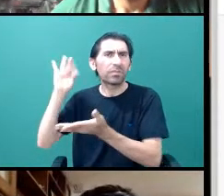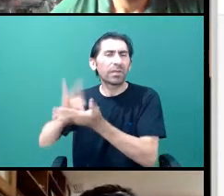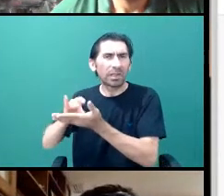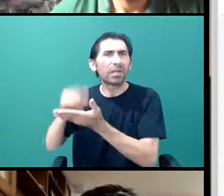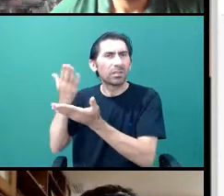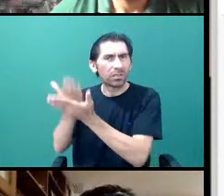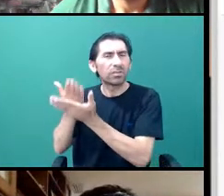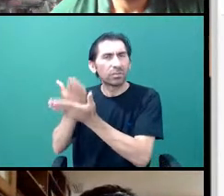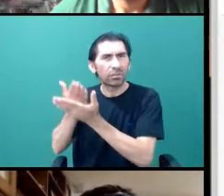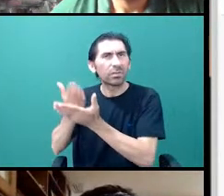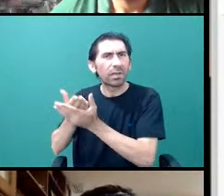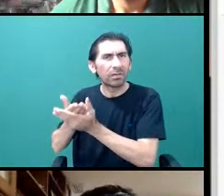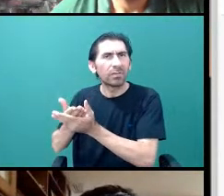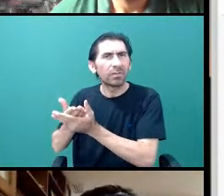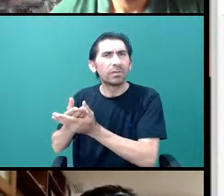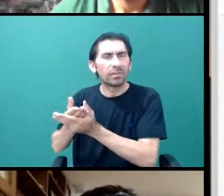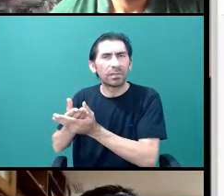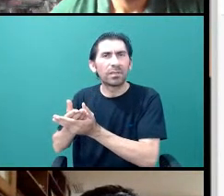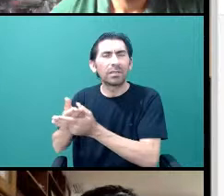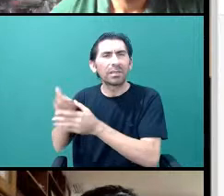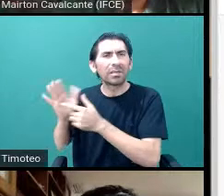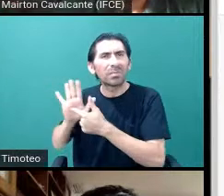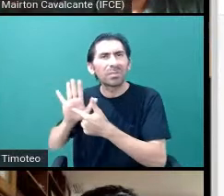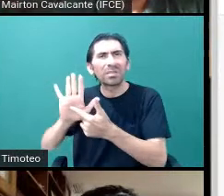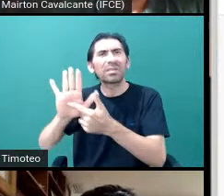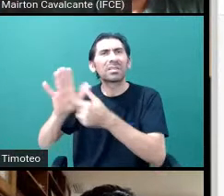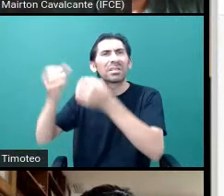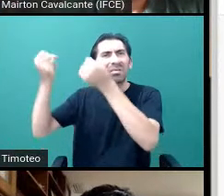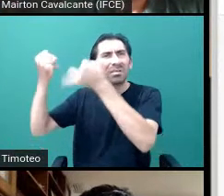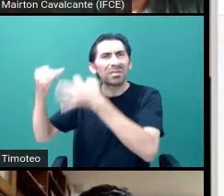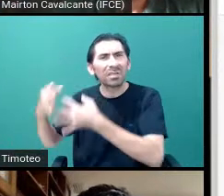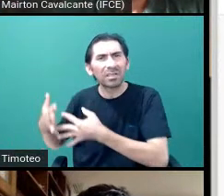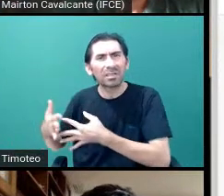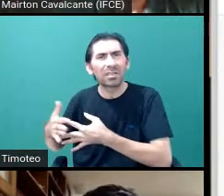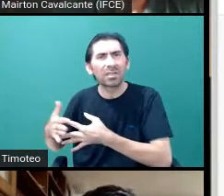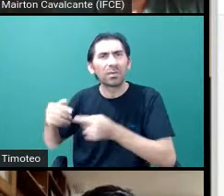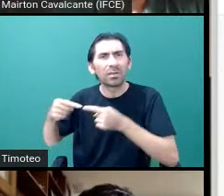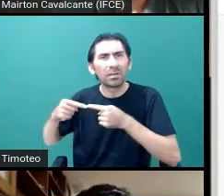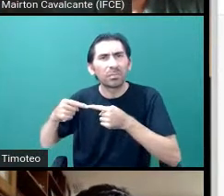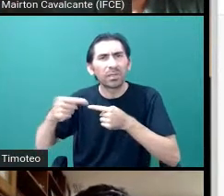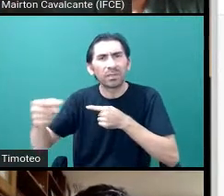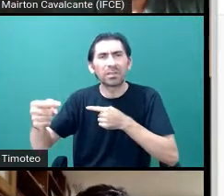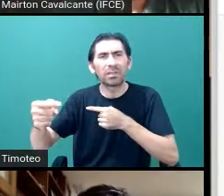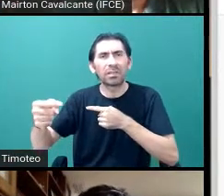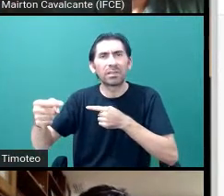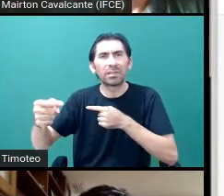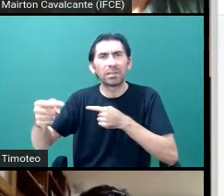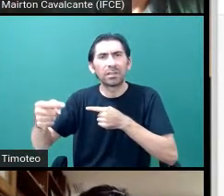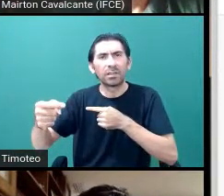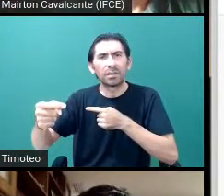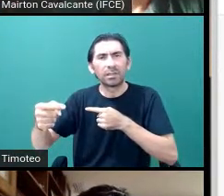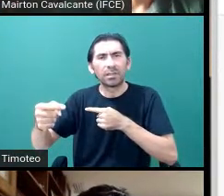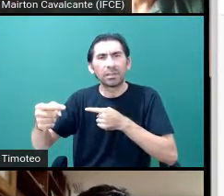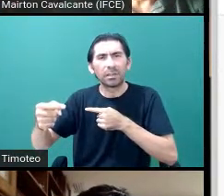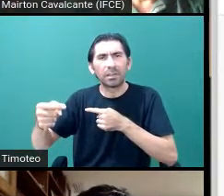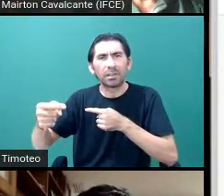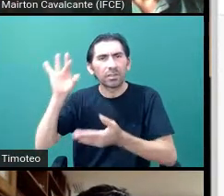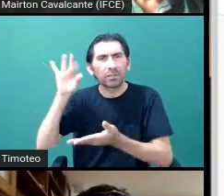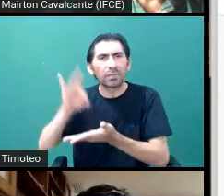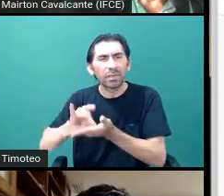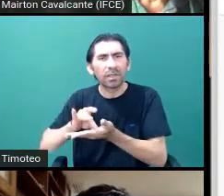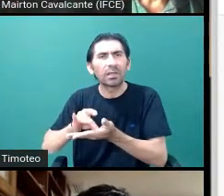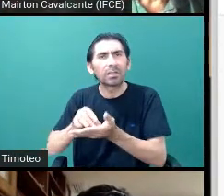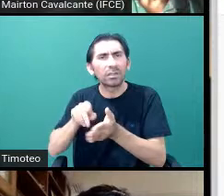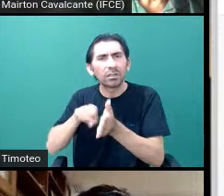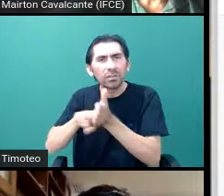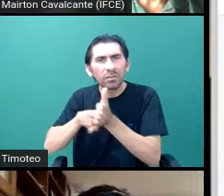que era muito mais posição e tudo mais. A partir, basicamente, do que se chama de cosmologia medieval, a